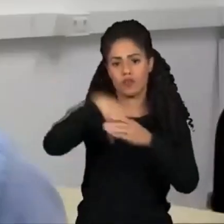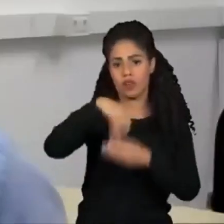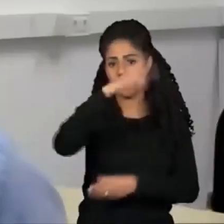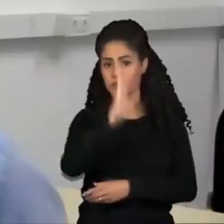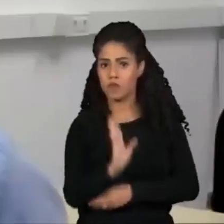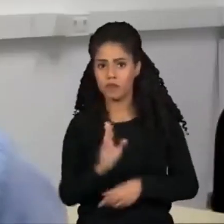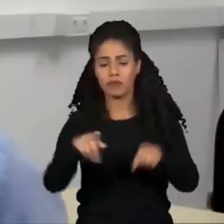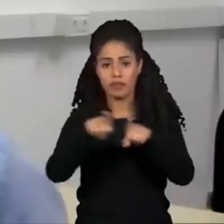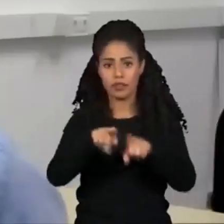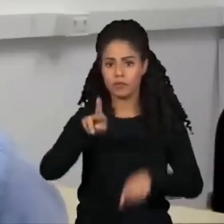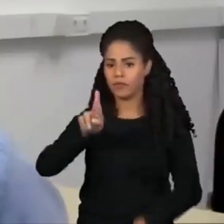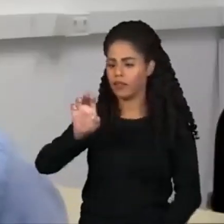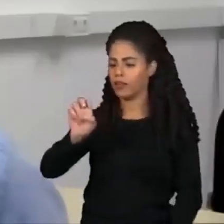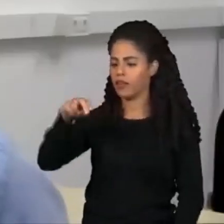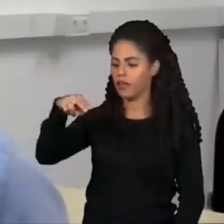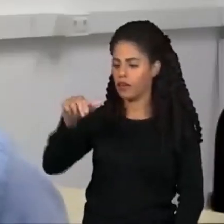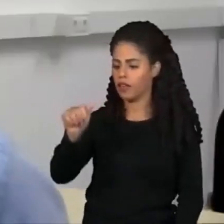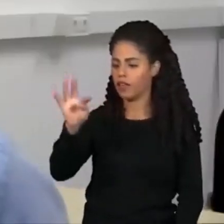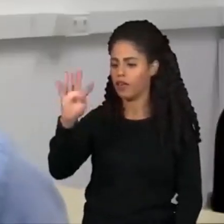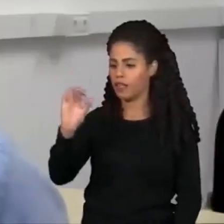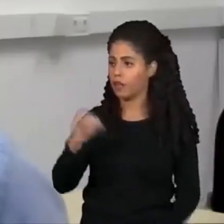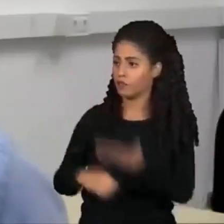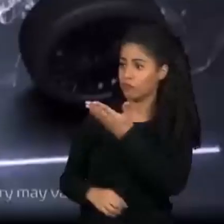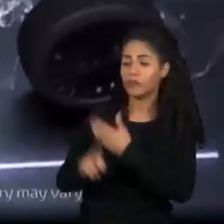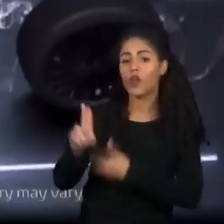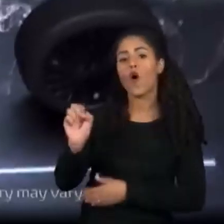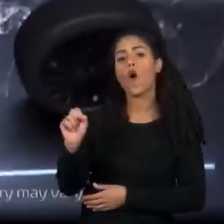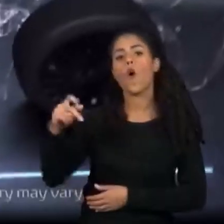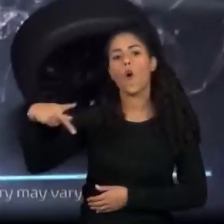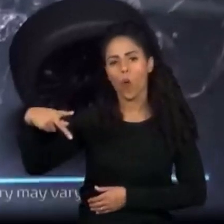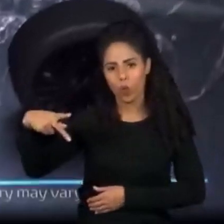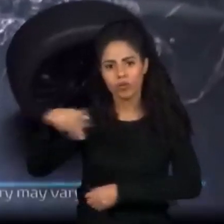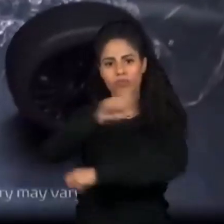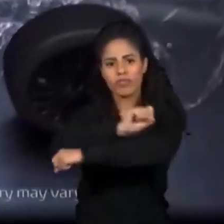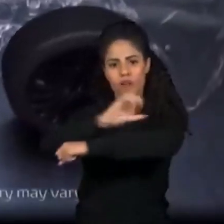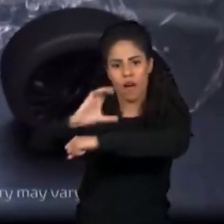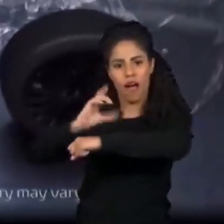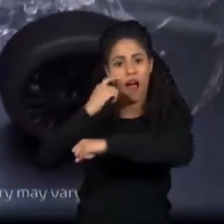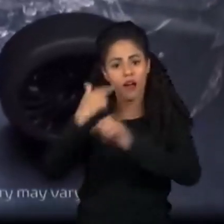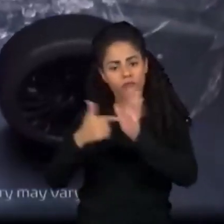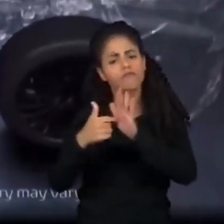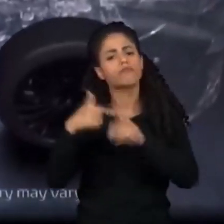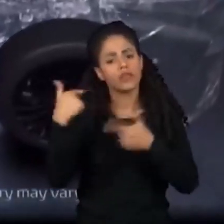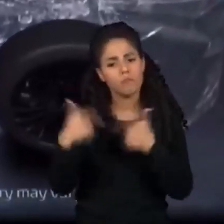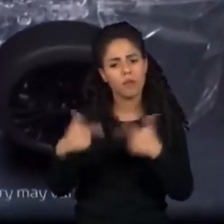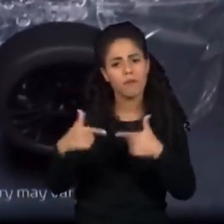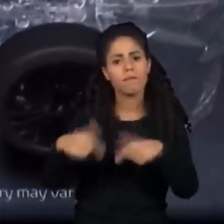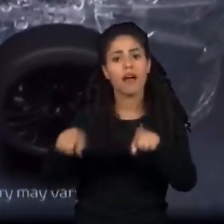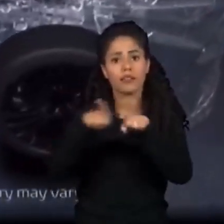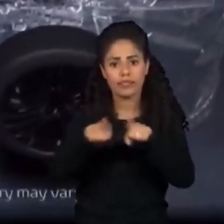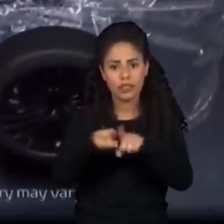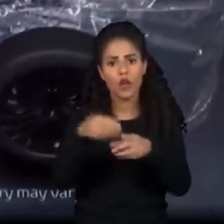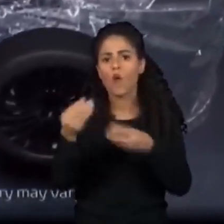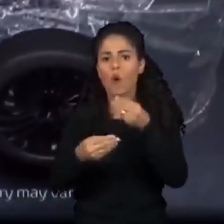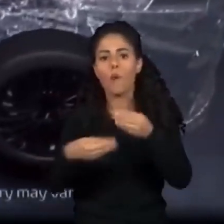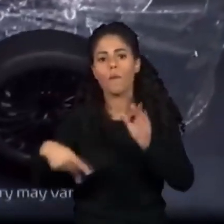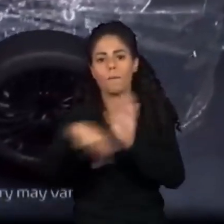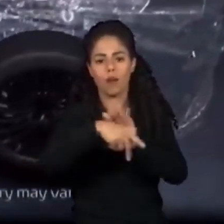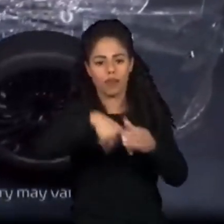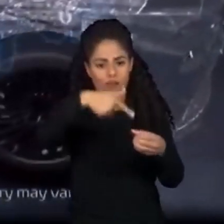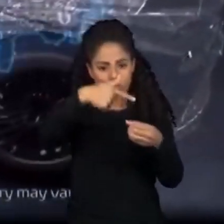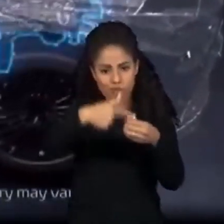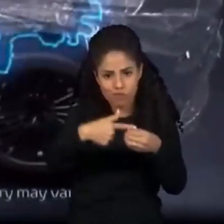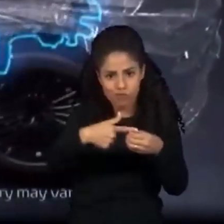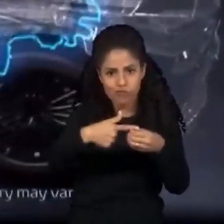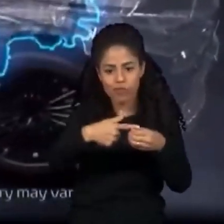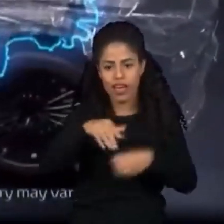professor Renato Vitalino Gonçalves, da USP de São Carlos, trabalha com hidrogênio verde em células a combustível, usadas